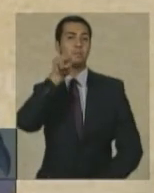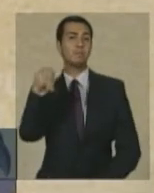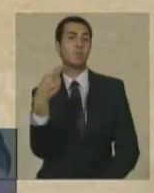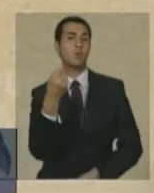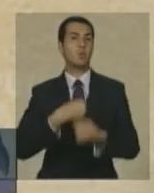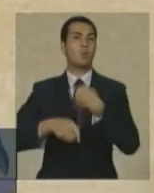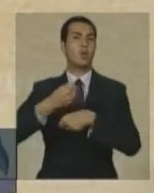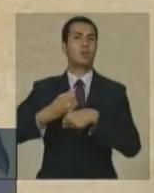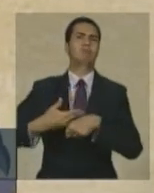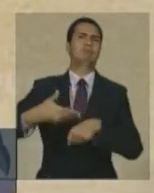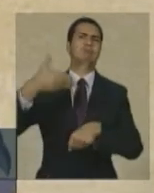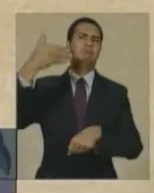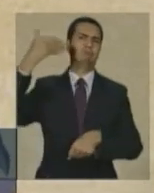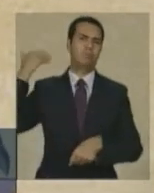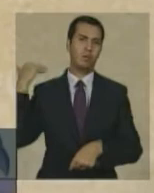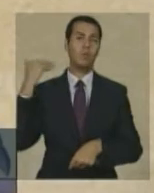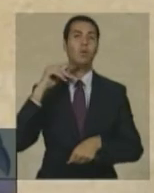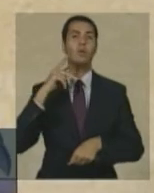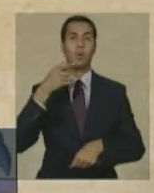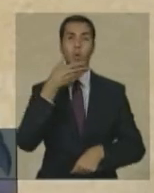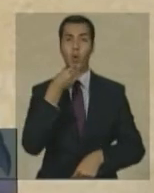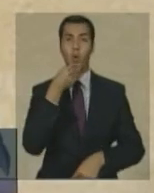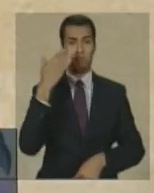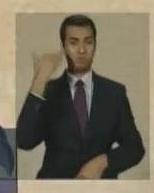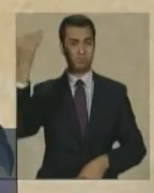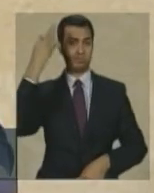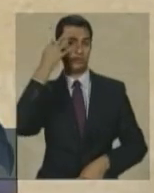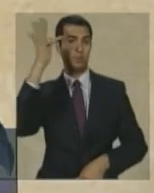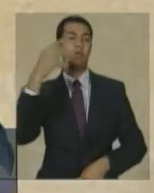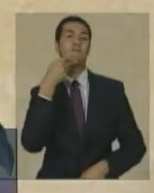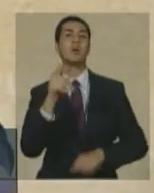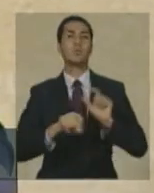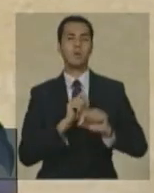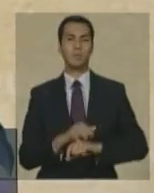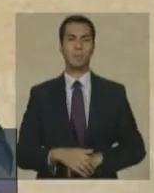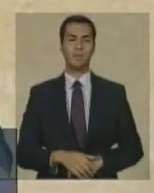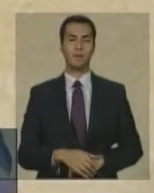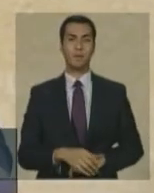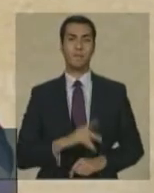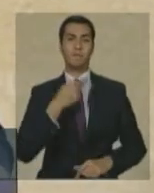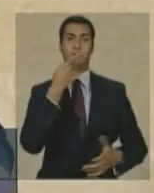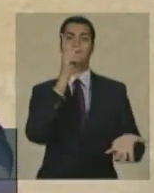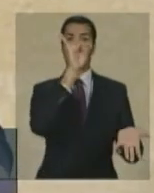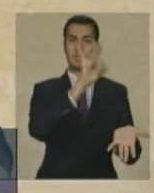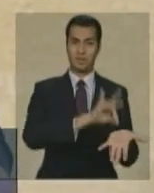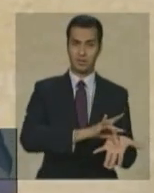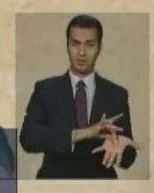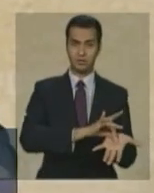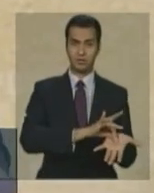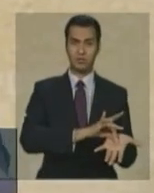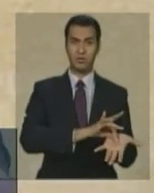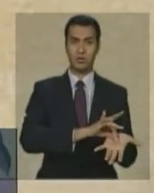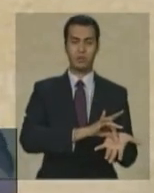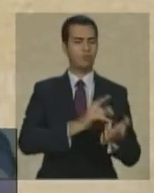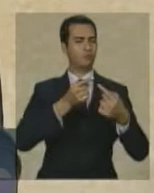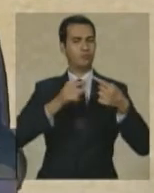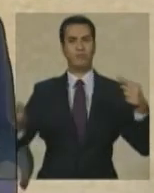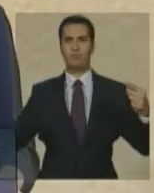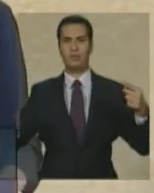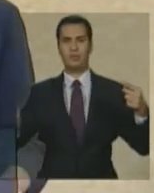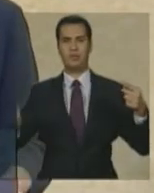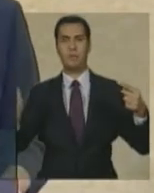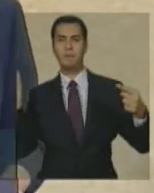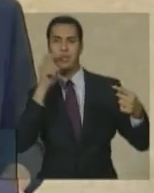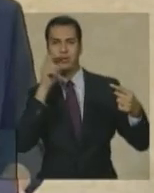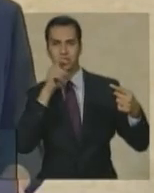a verdade se corrompem tanto com a mentira quanto com o silêncio nós